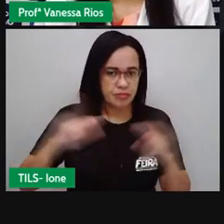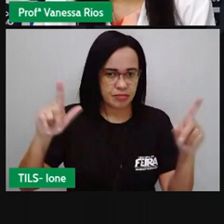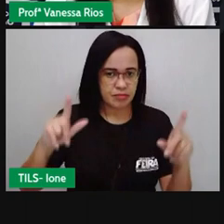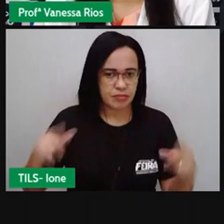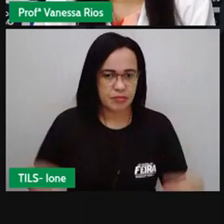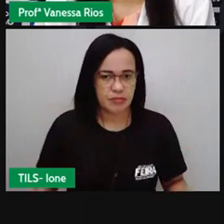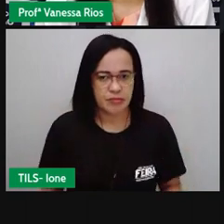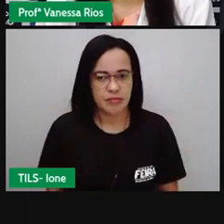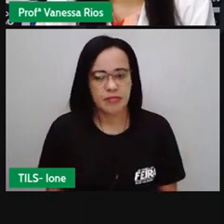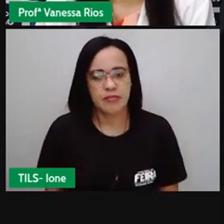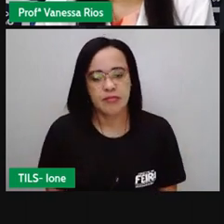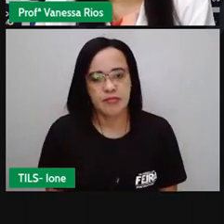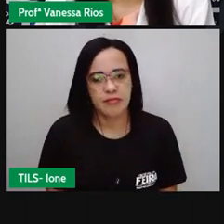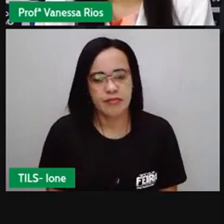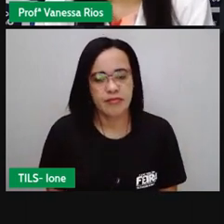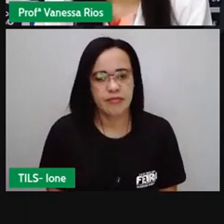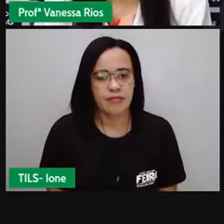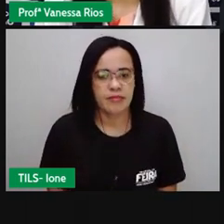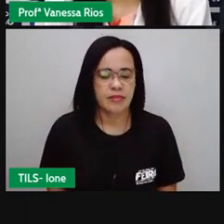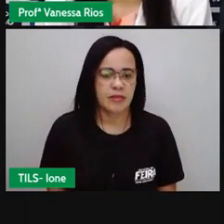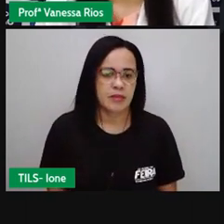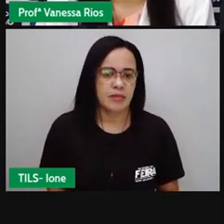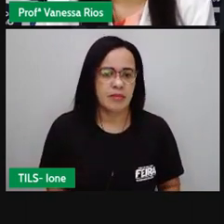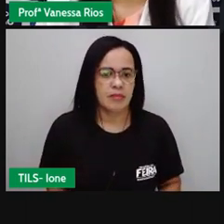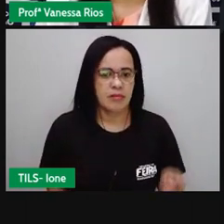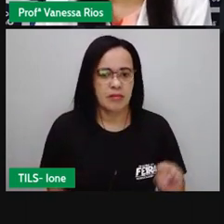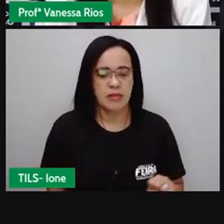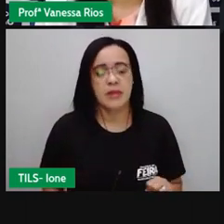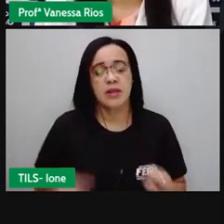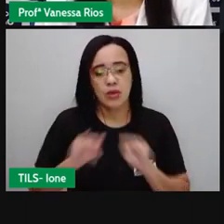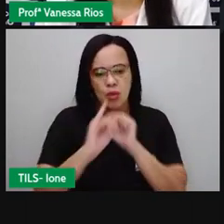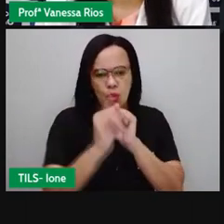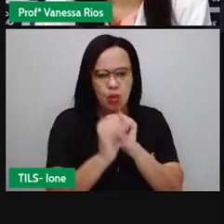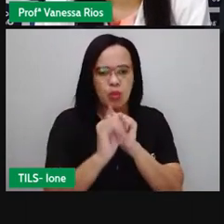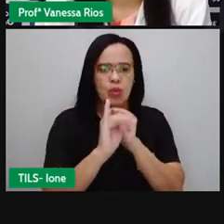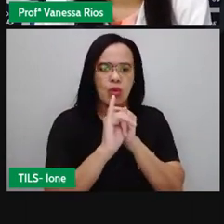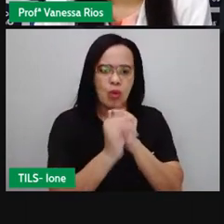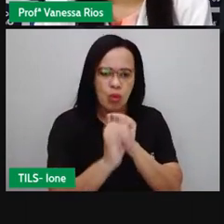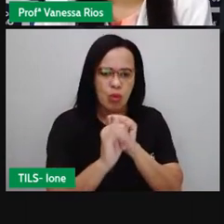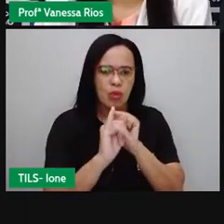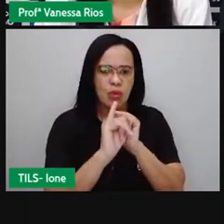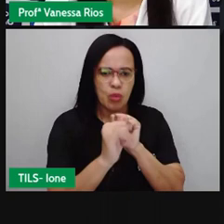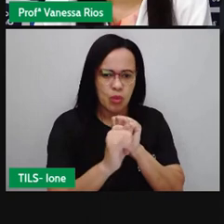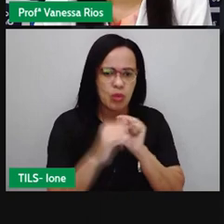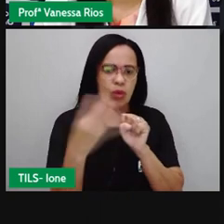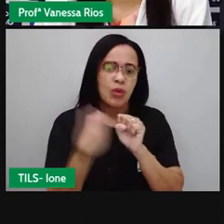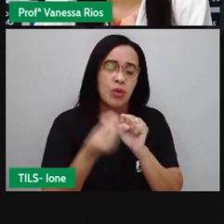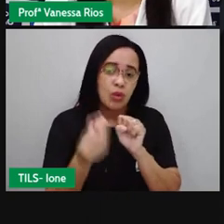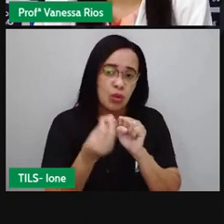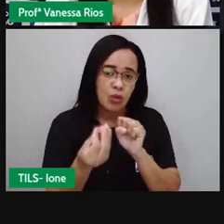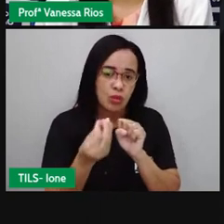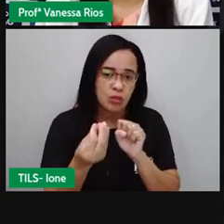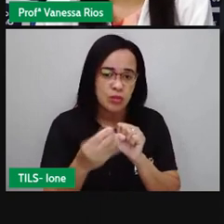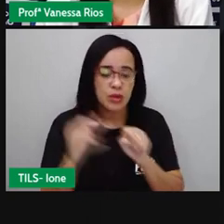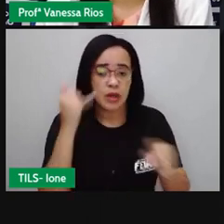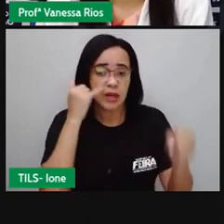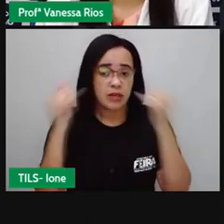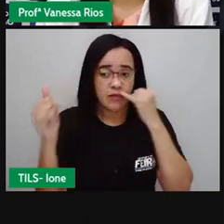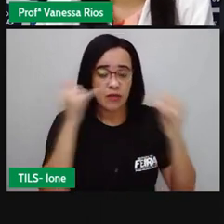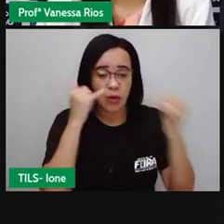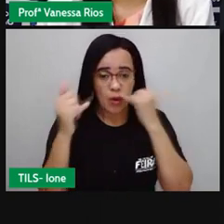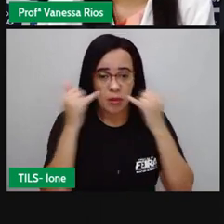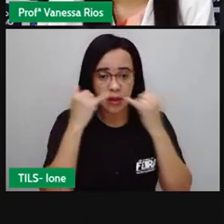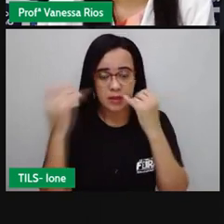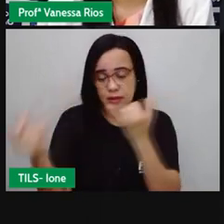a pró colocou essa comparação para a gente observar não é a forma como informações muito parecidas